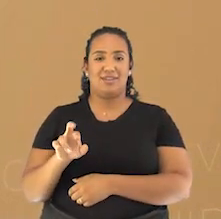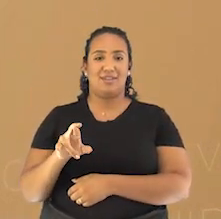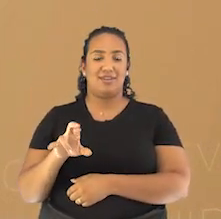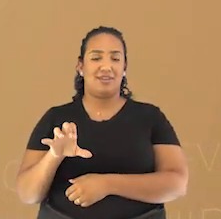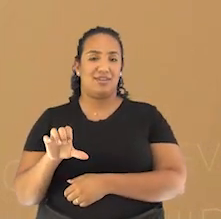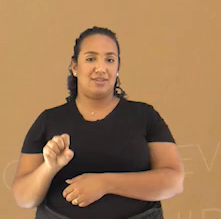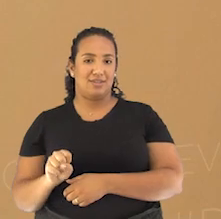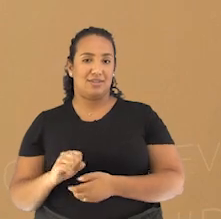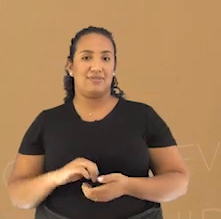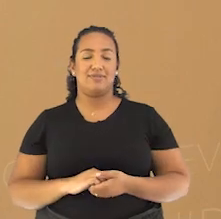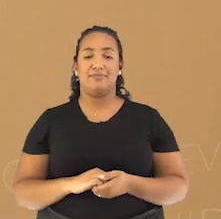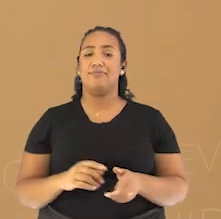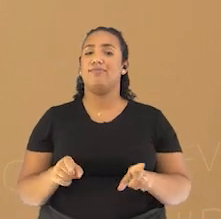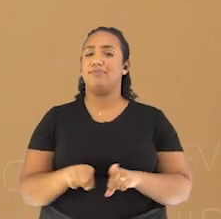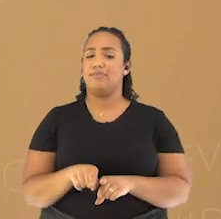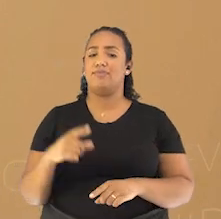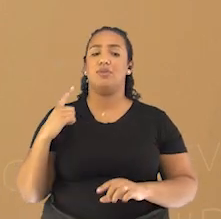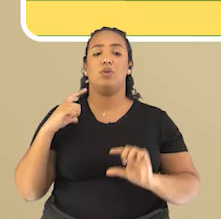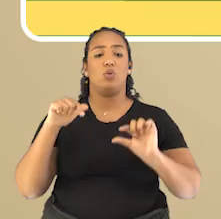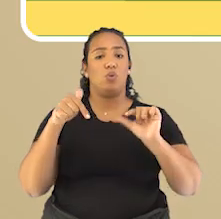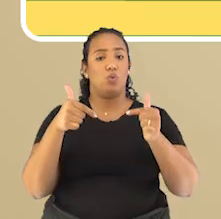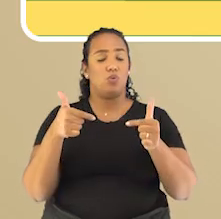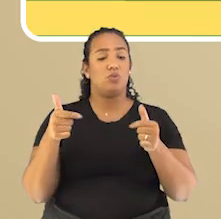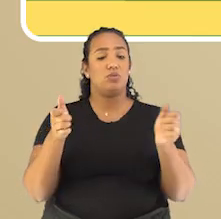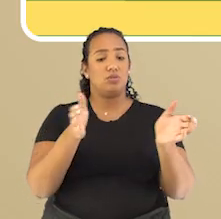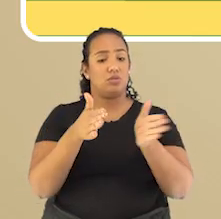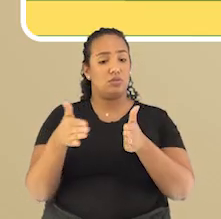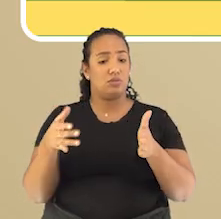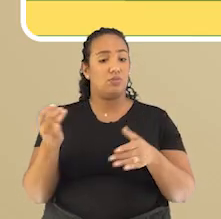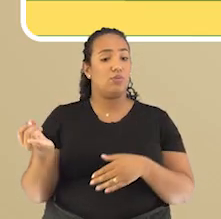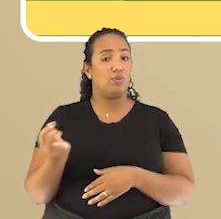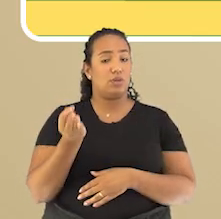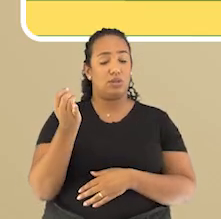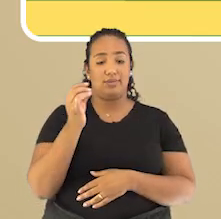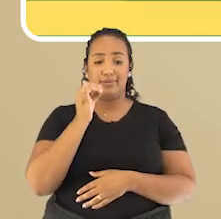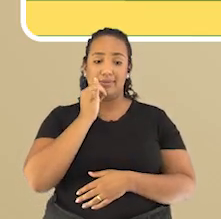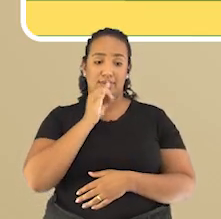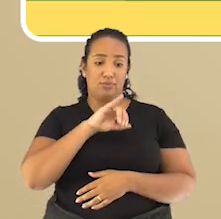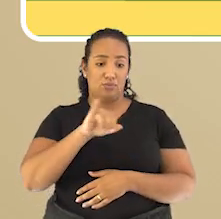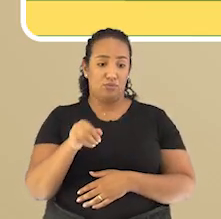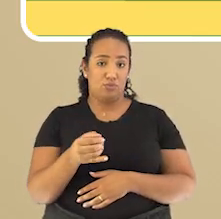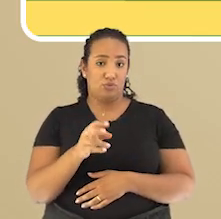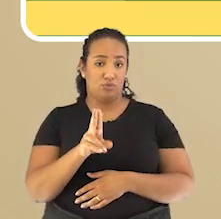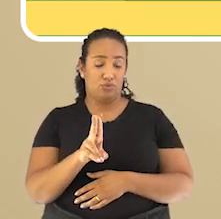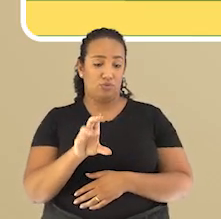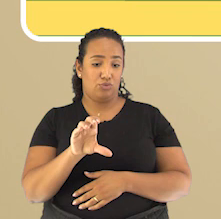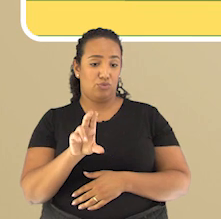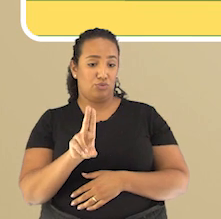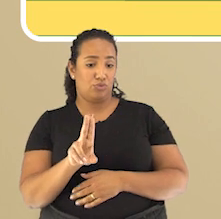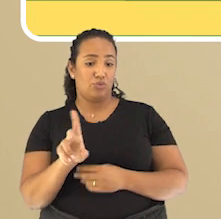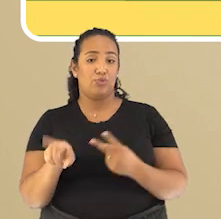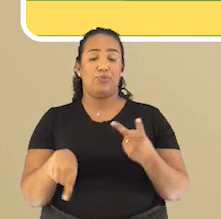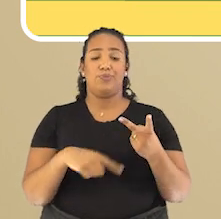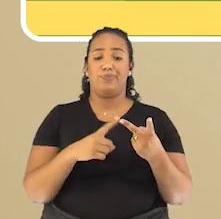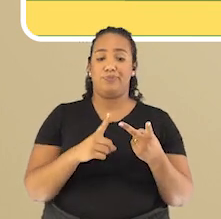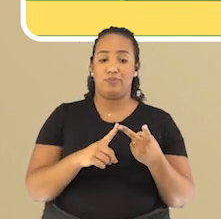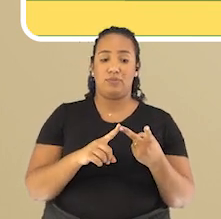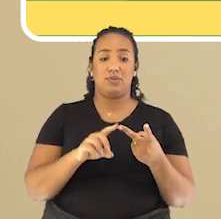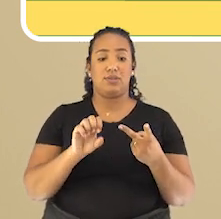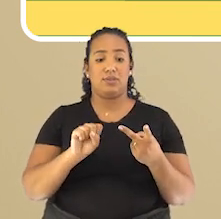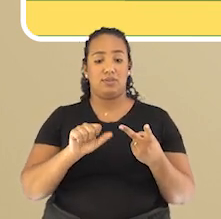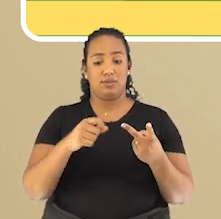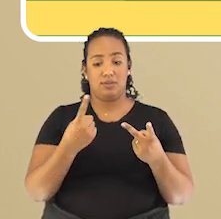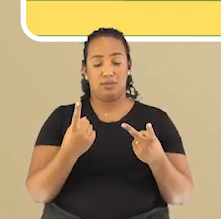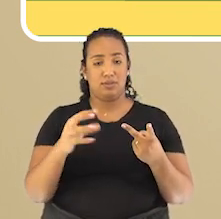alguns outros rios importantes no estado, que são o rio Jucu, Itabapoana, Itapemirim, São